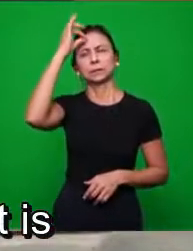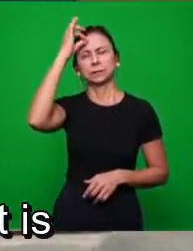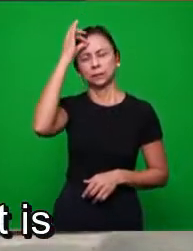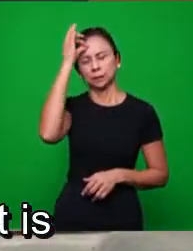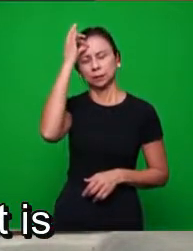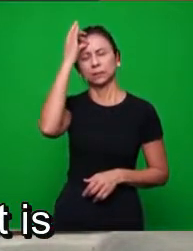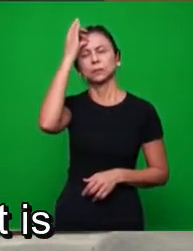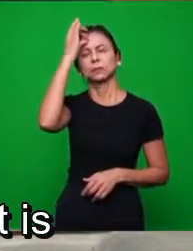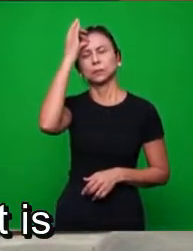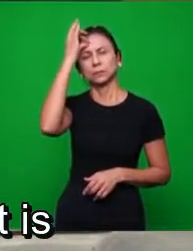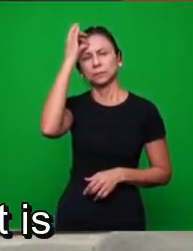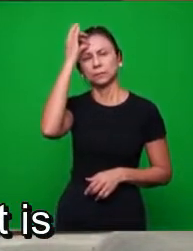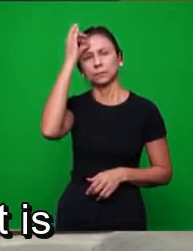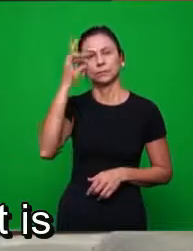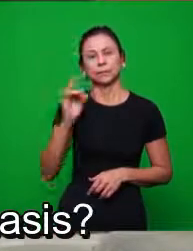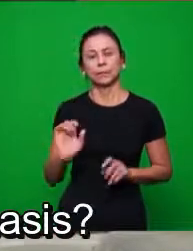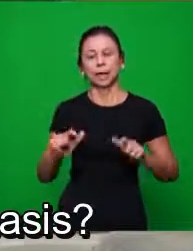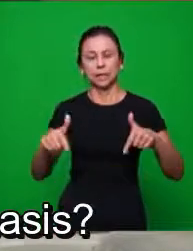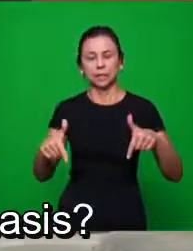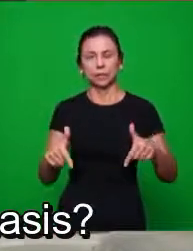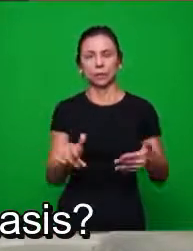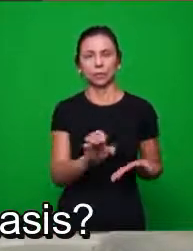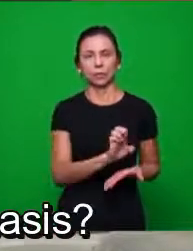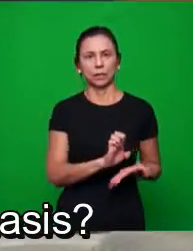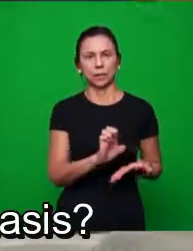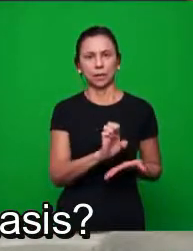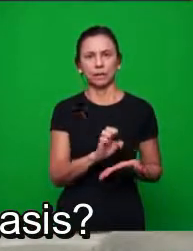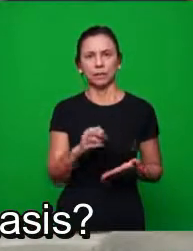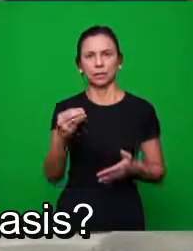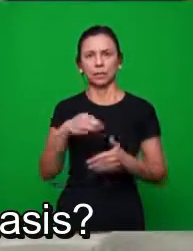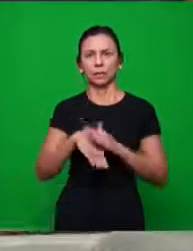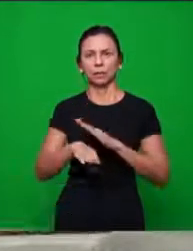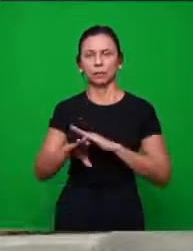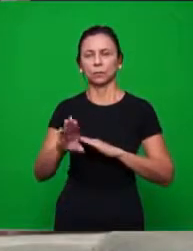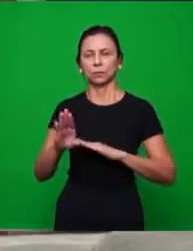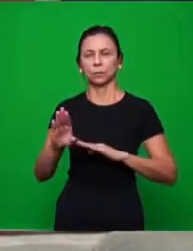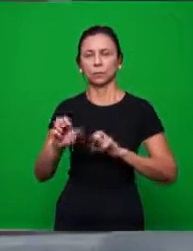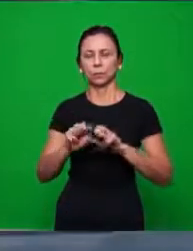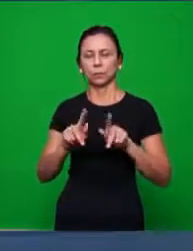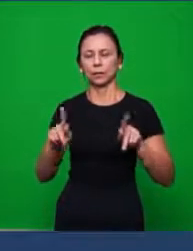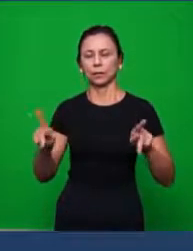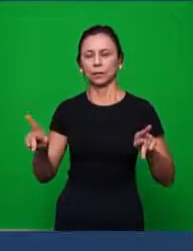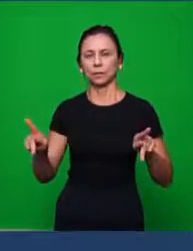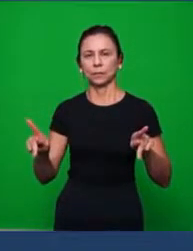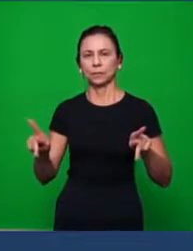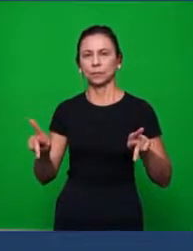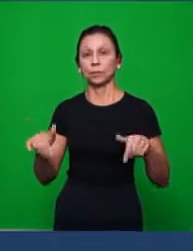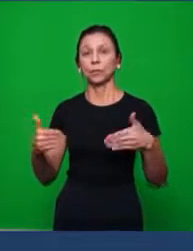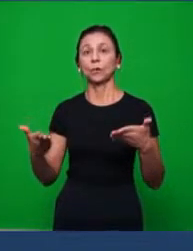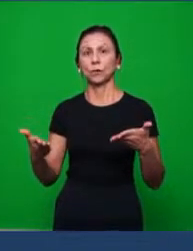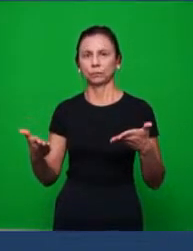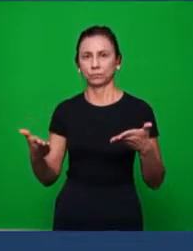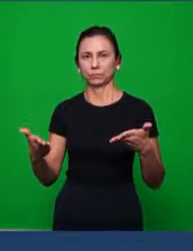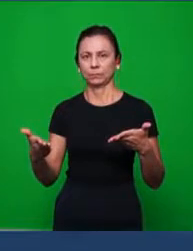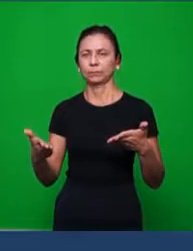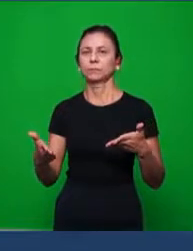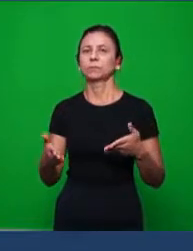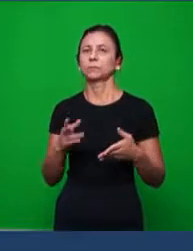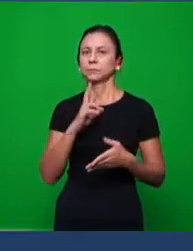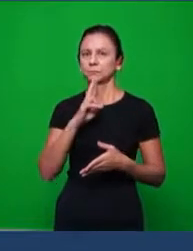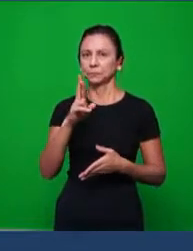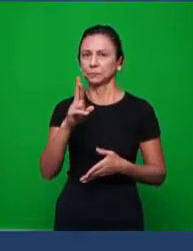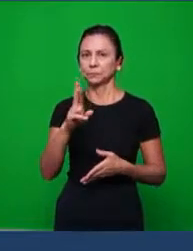igreja de Éfeso que está no livro de Apocalipse? Qual foi a ênfase? o Espírito do Senhor. Então, operando